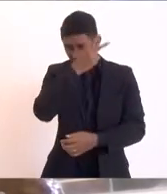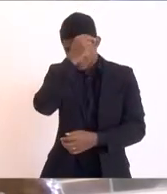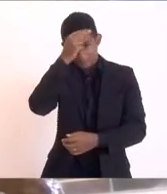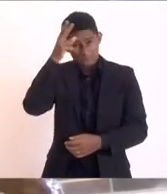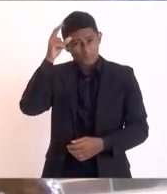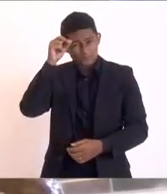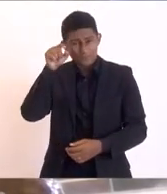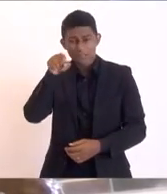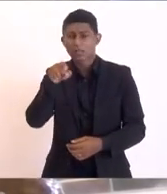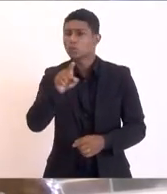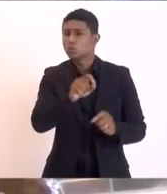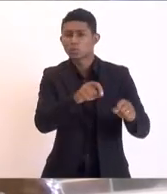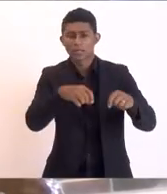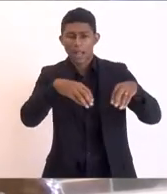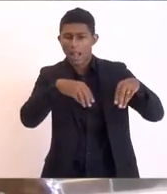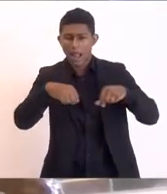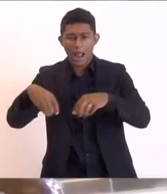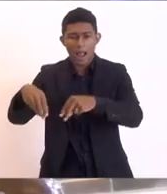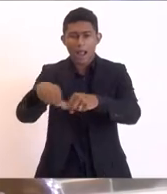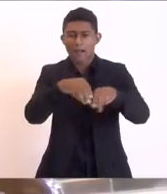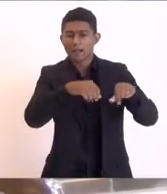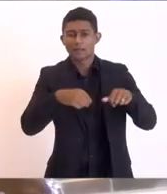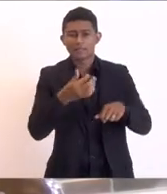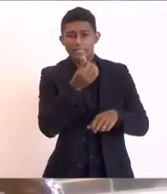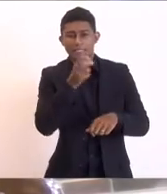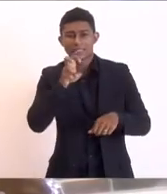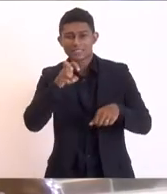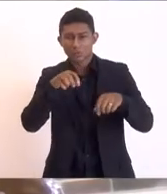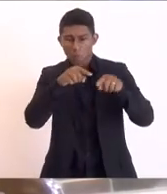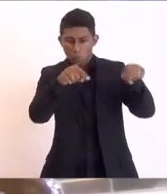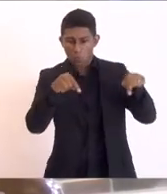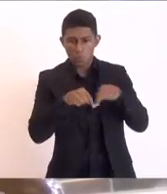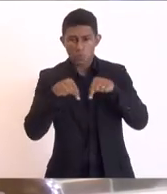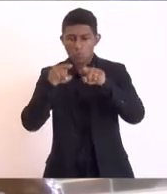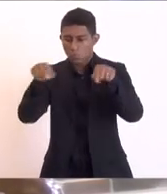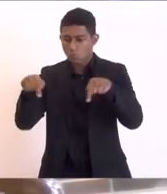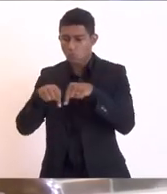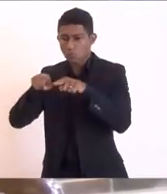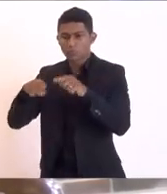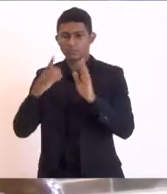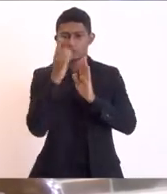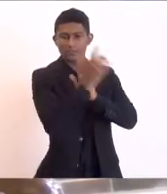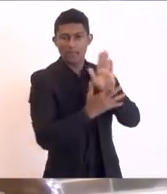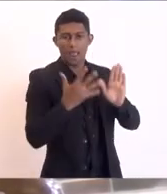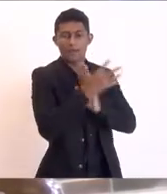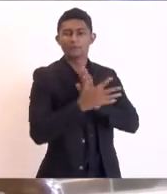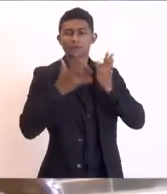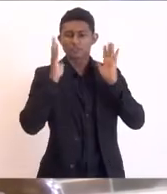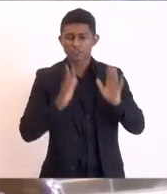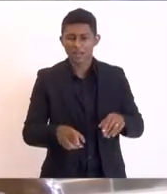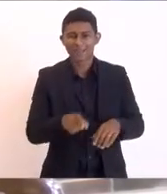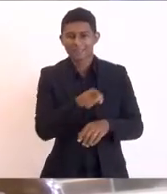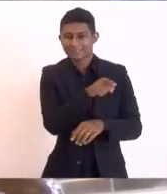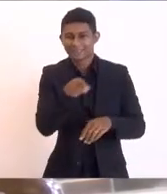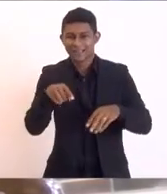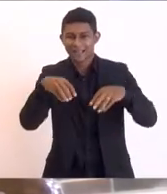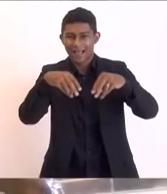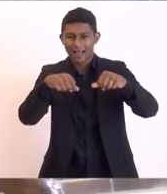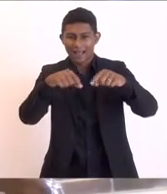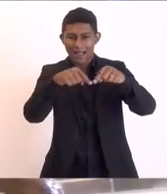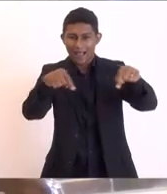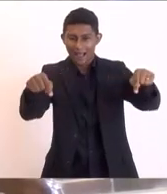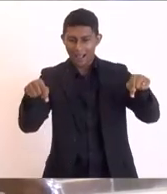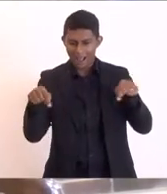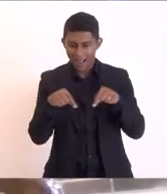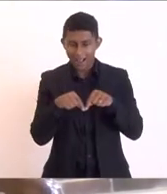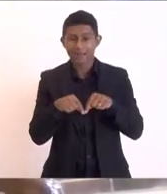alqueires de terra, já fizemos o decreto quando o governador do estado foi lá, estamos em vias já ter a posse desse